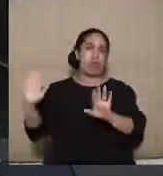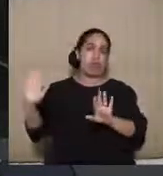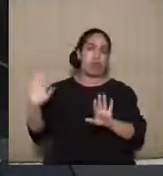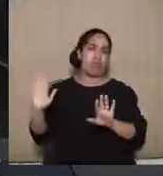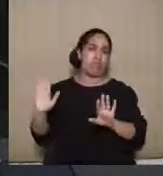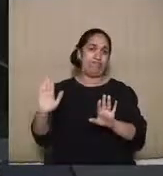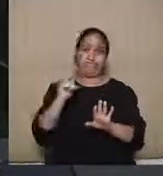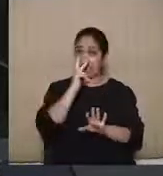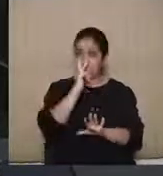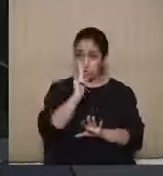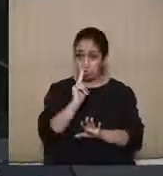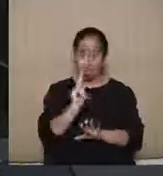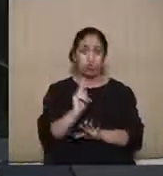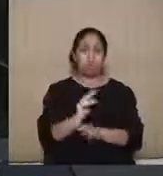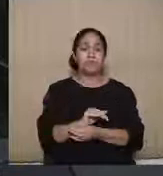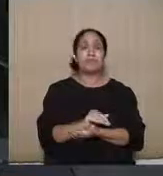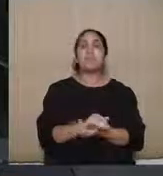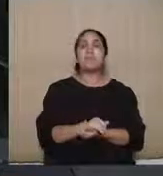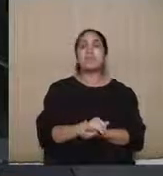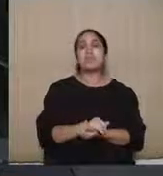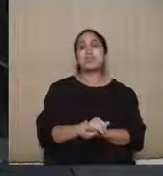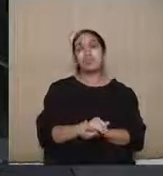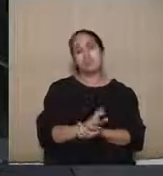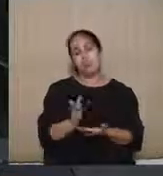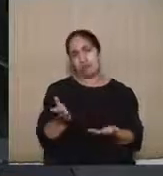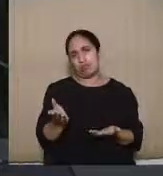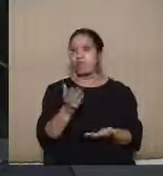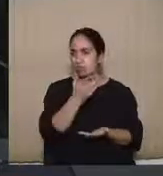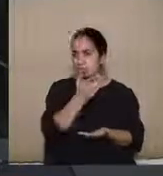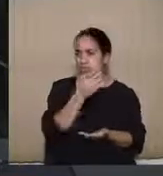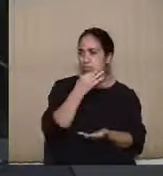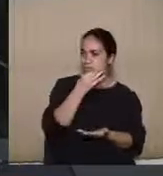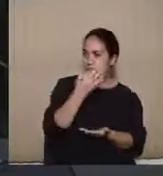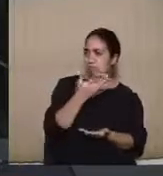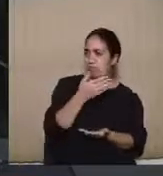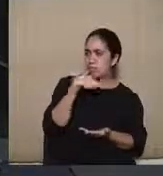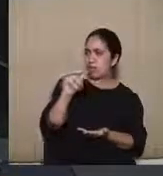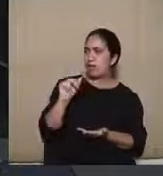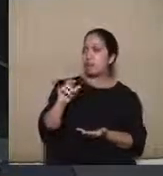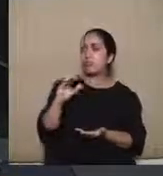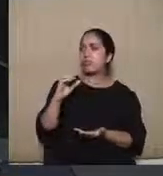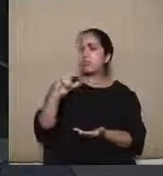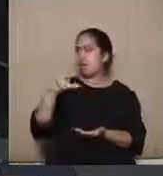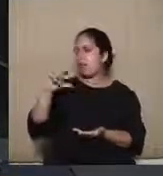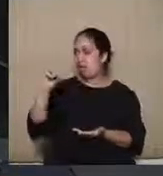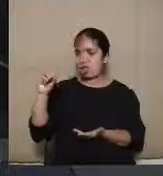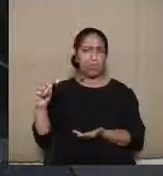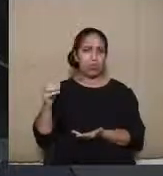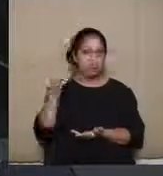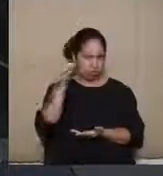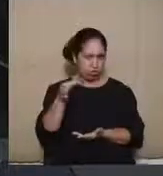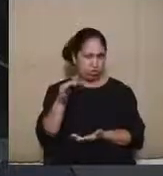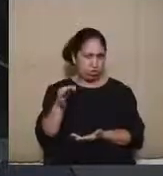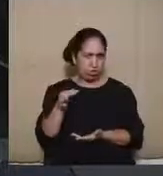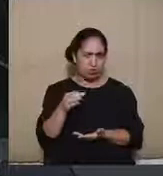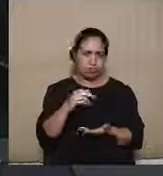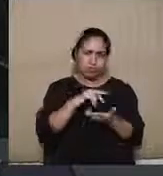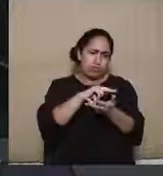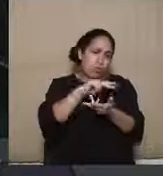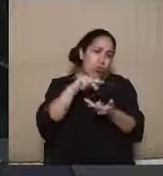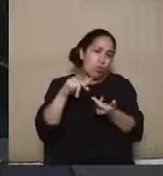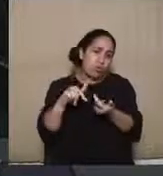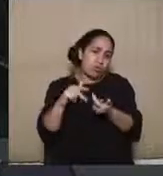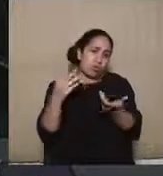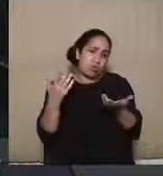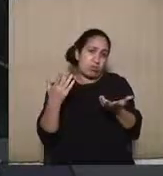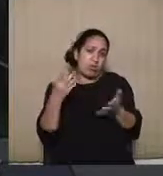Então, acho que, apesar, como muito bem colocado pelo doutor Marcelo, nós temos certos paradigmas que a justiça eleitoral não